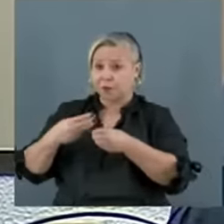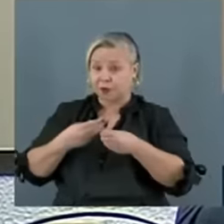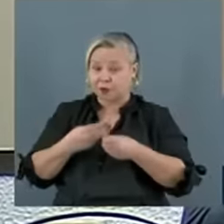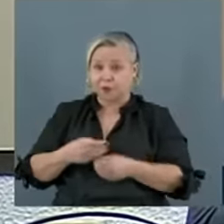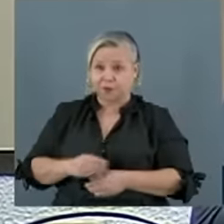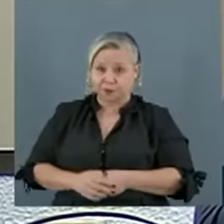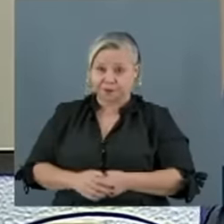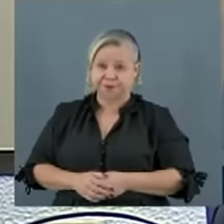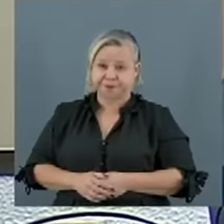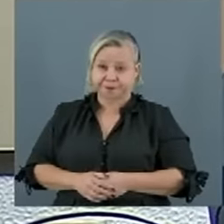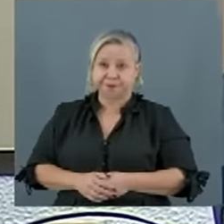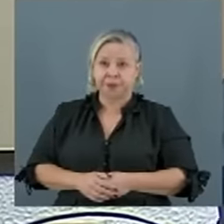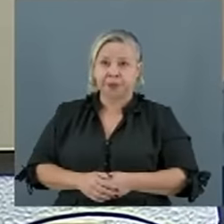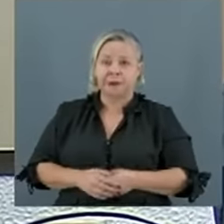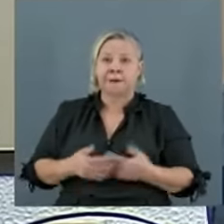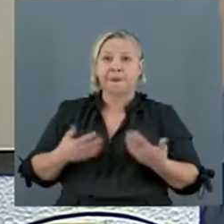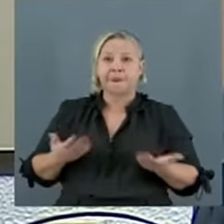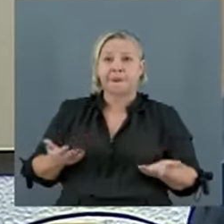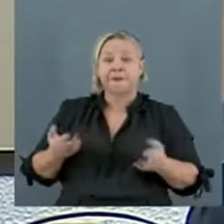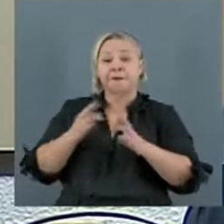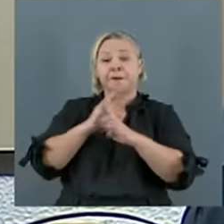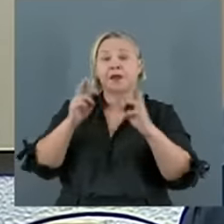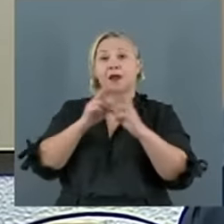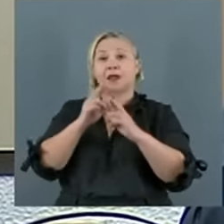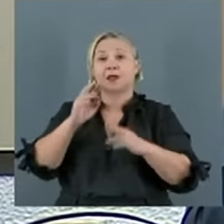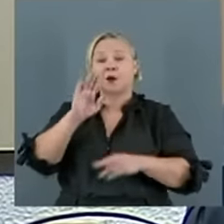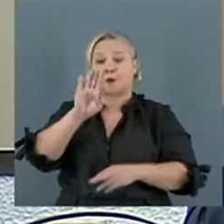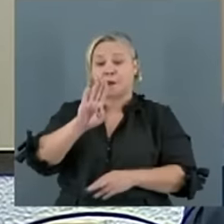o dado dos últimos cinco anos. Em relação à